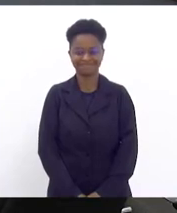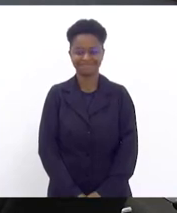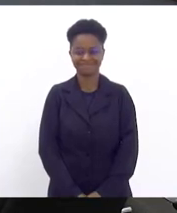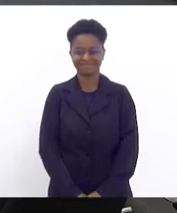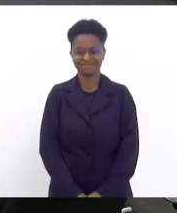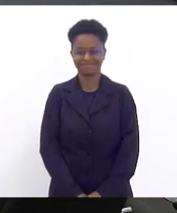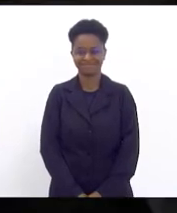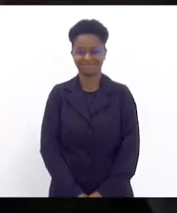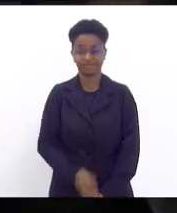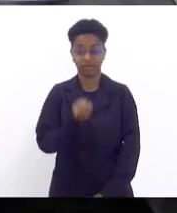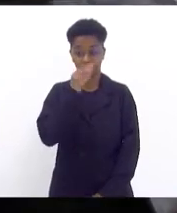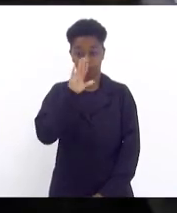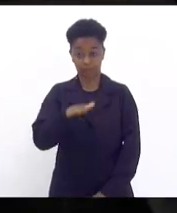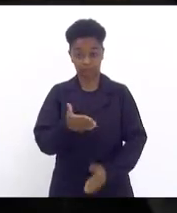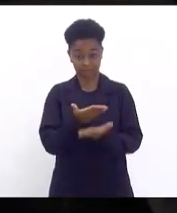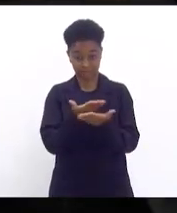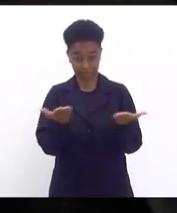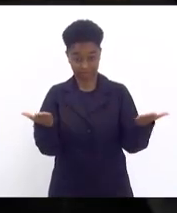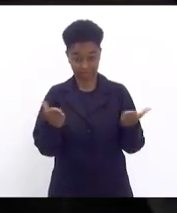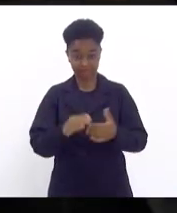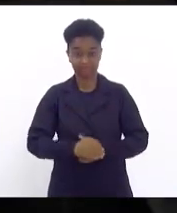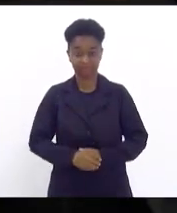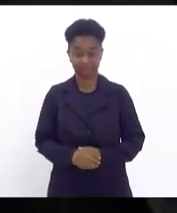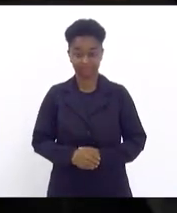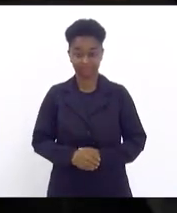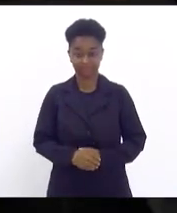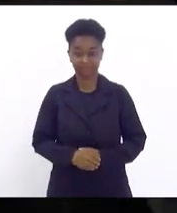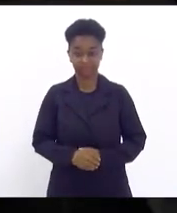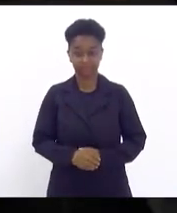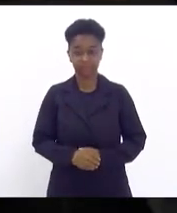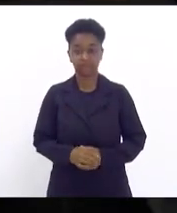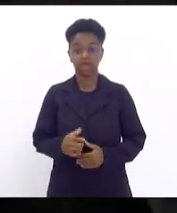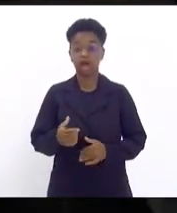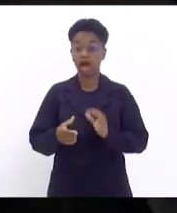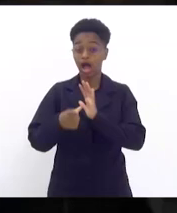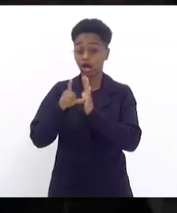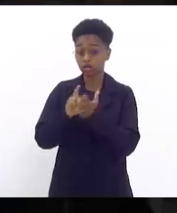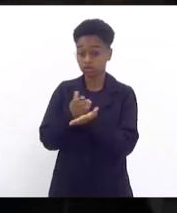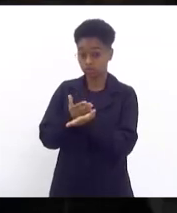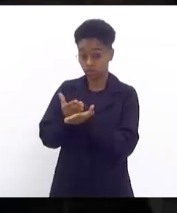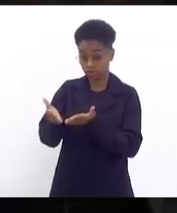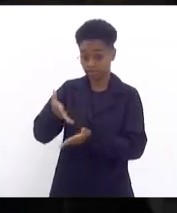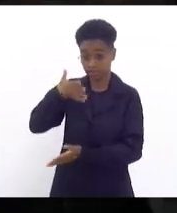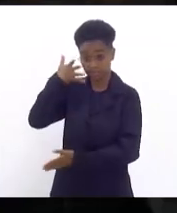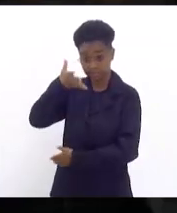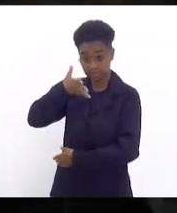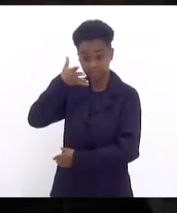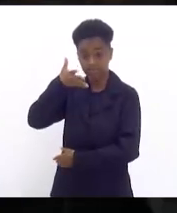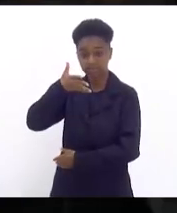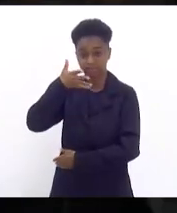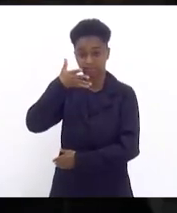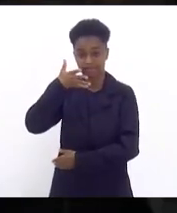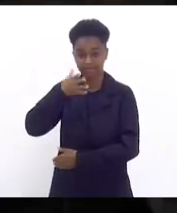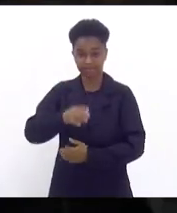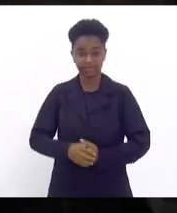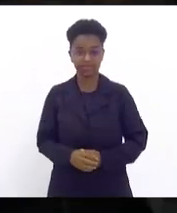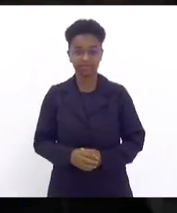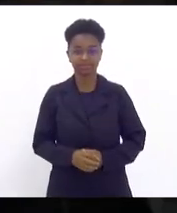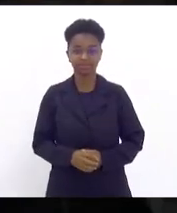Boa tarde. Gostaria, antes de começar a minha explanação, de